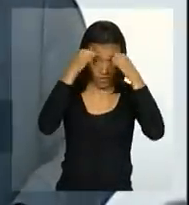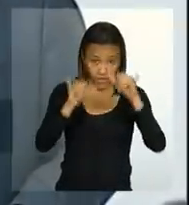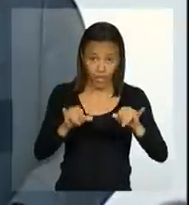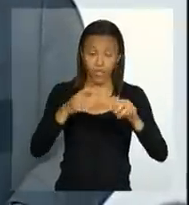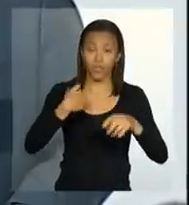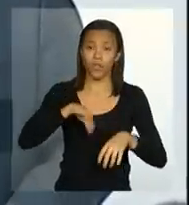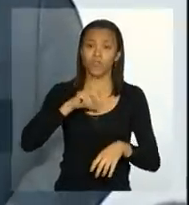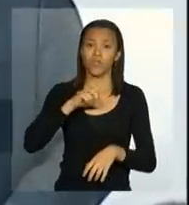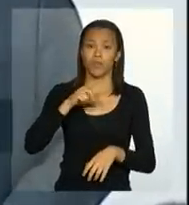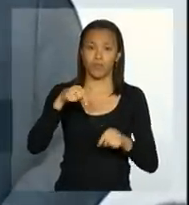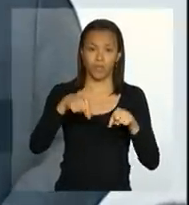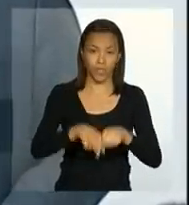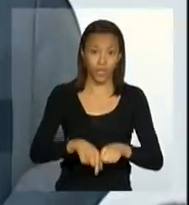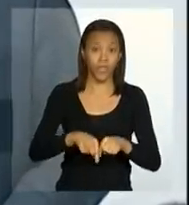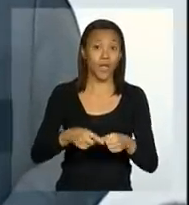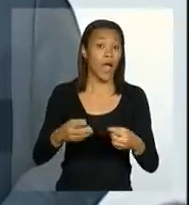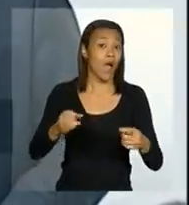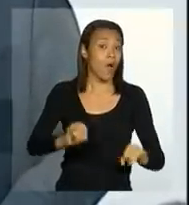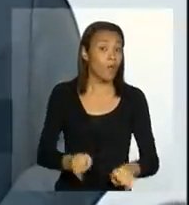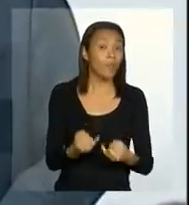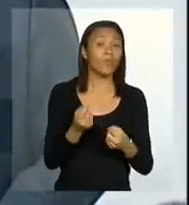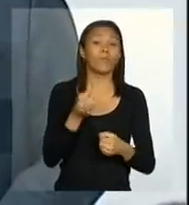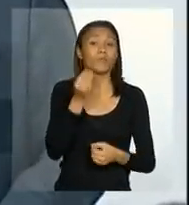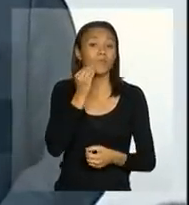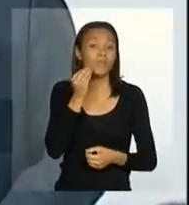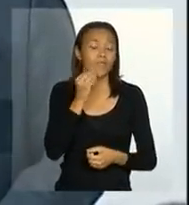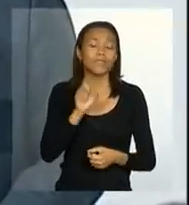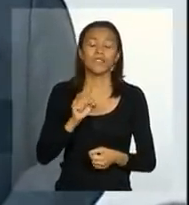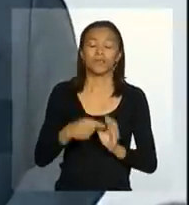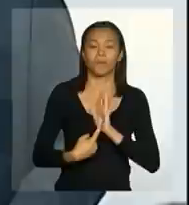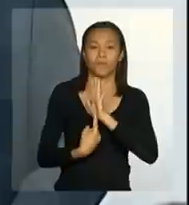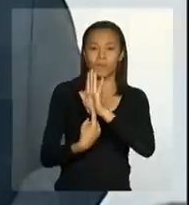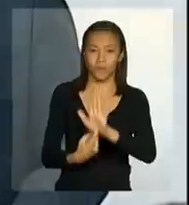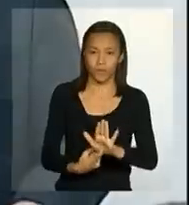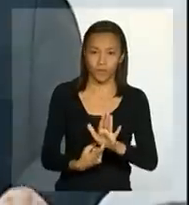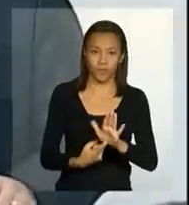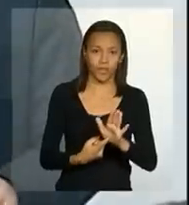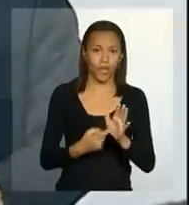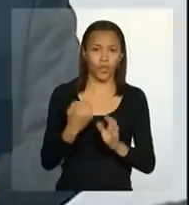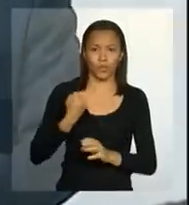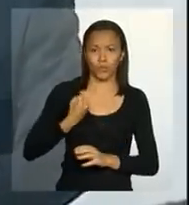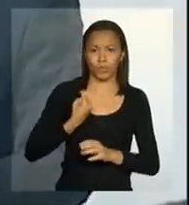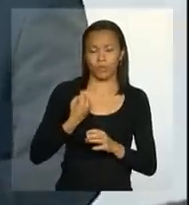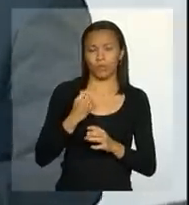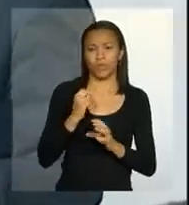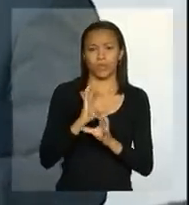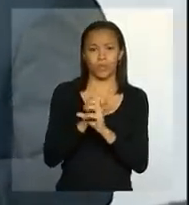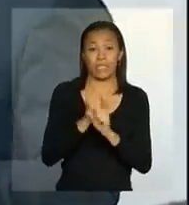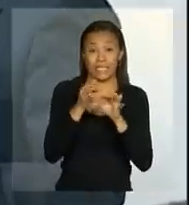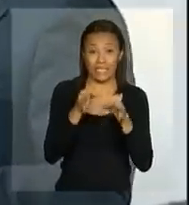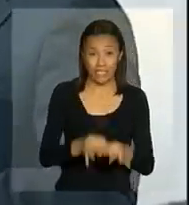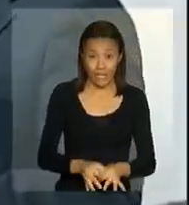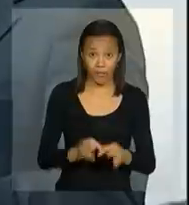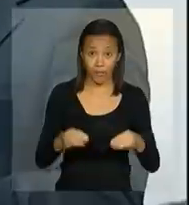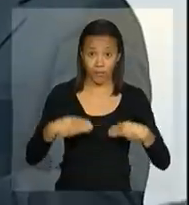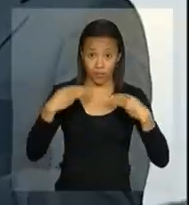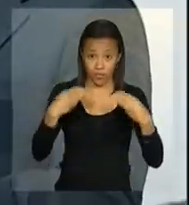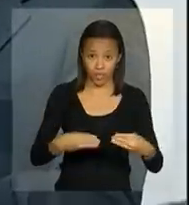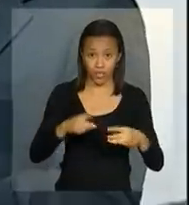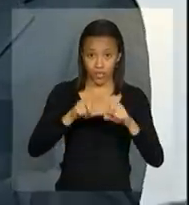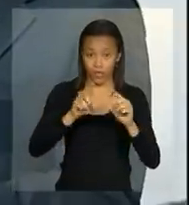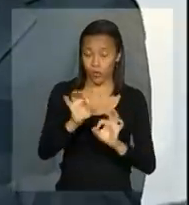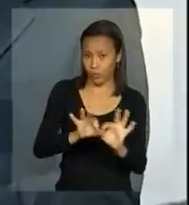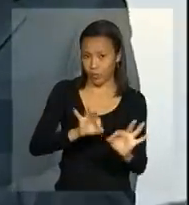temos agora a oportunidade de apresentar números consolidados pelo Ministério do Planejamento,